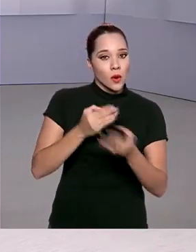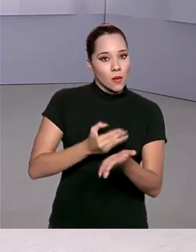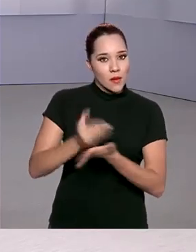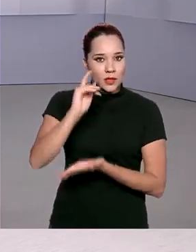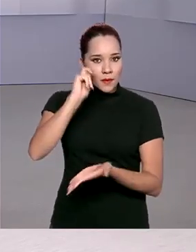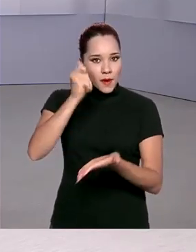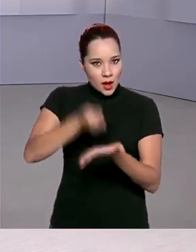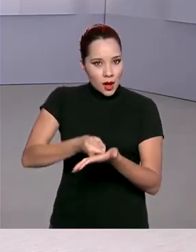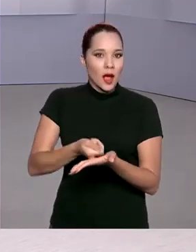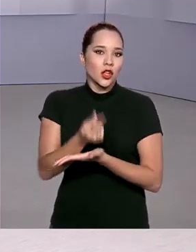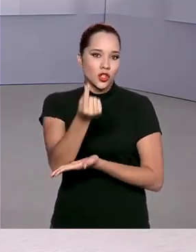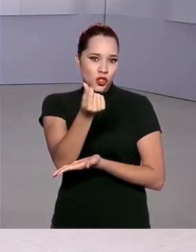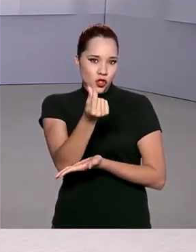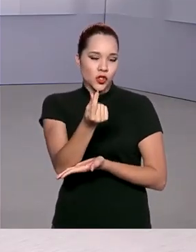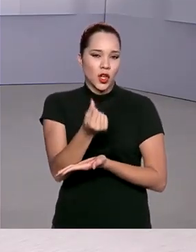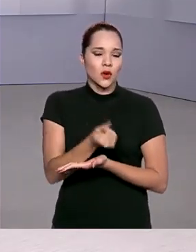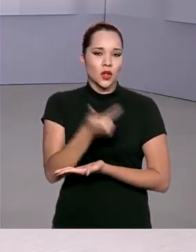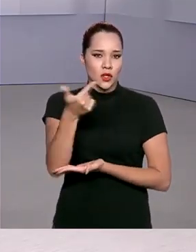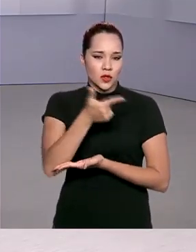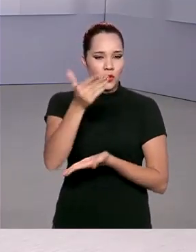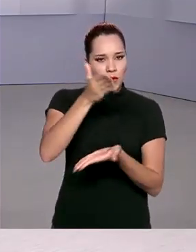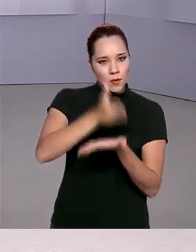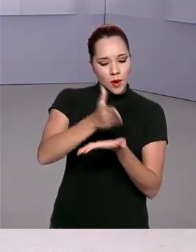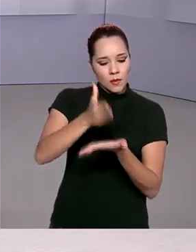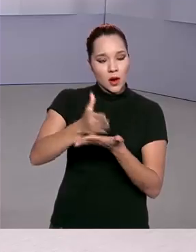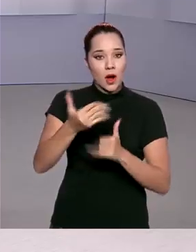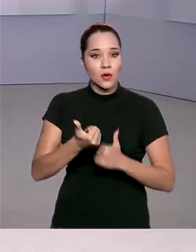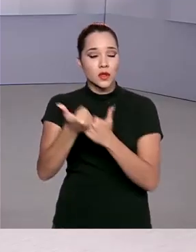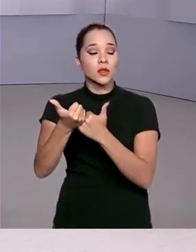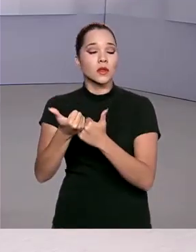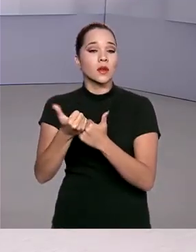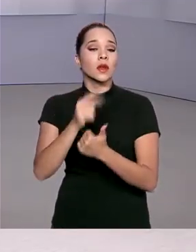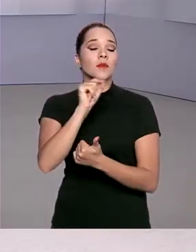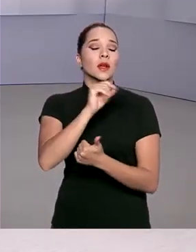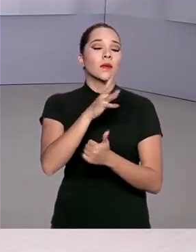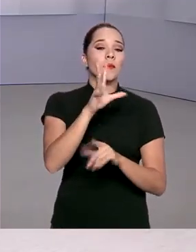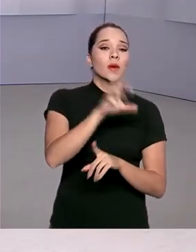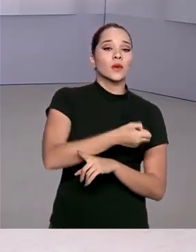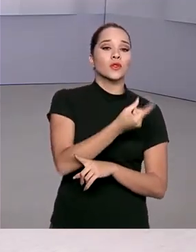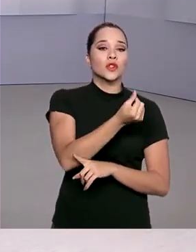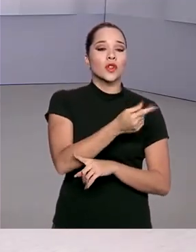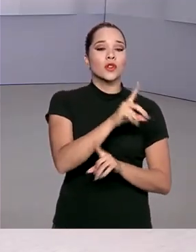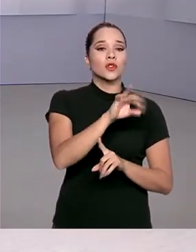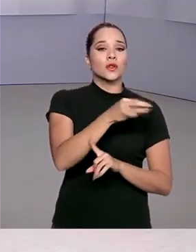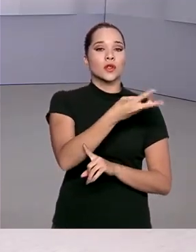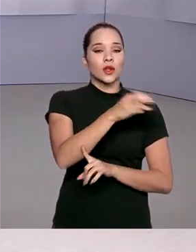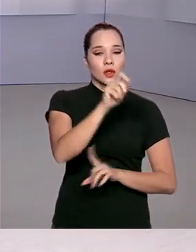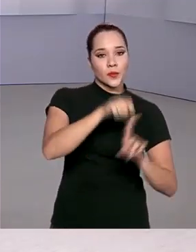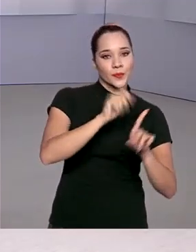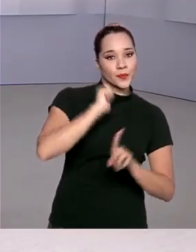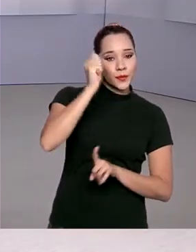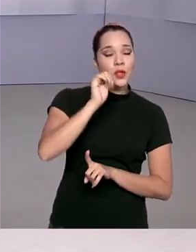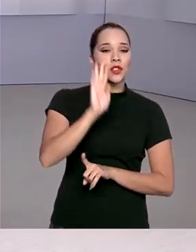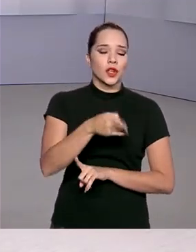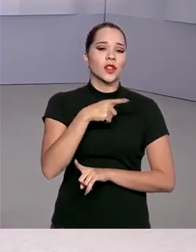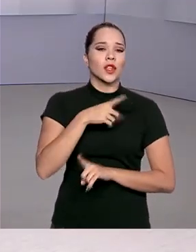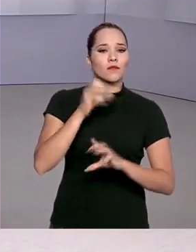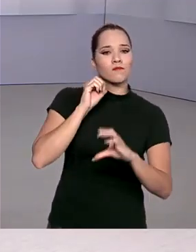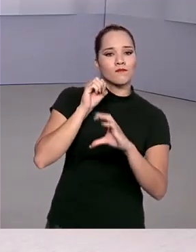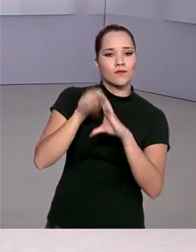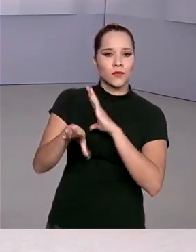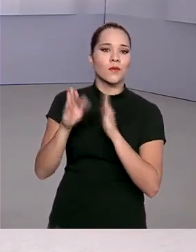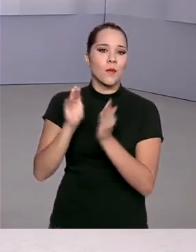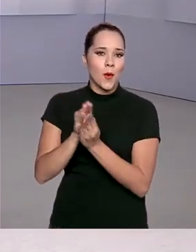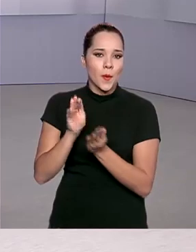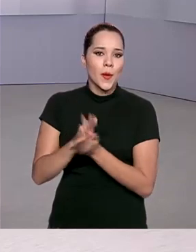dinheiro a segunda parcela do auxílio para quem recebeu a primeira até o dia 30 de abril e já teve o benefício creditado na poupança